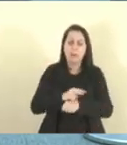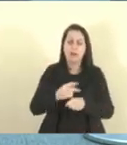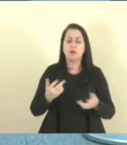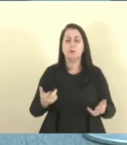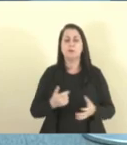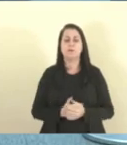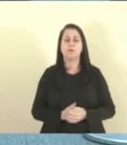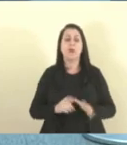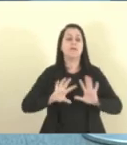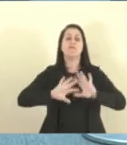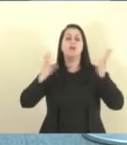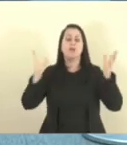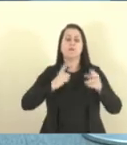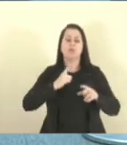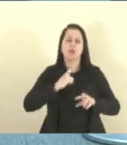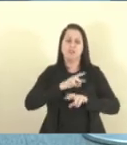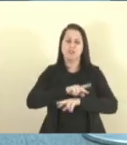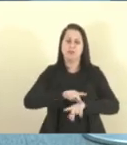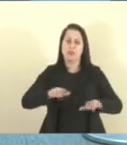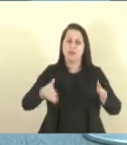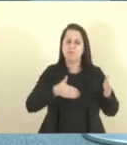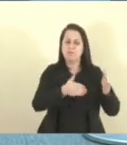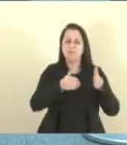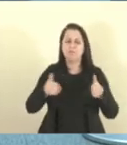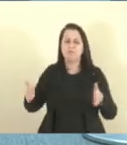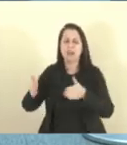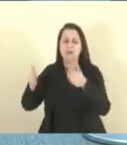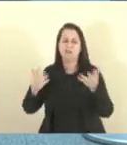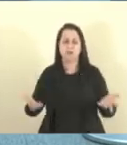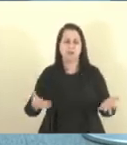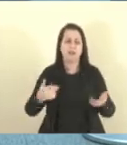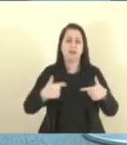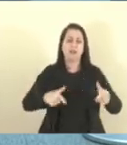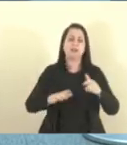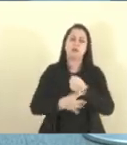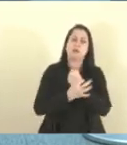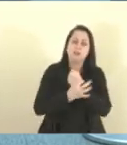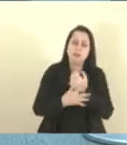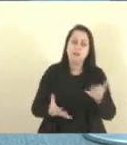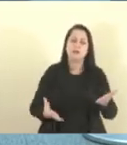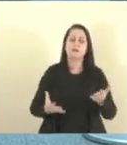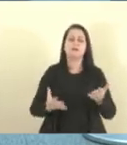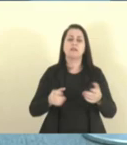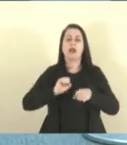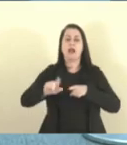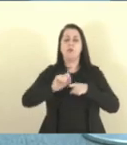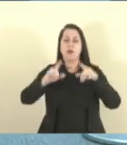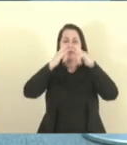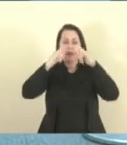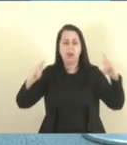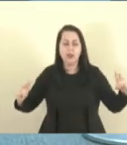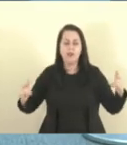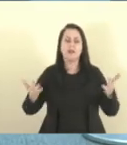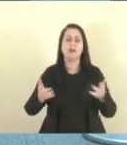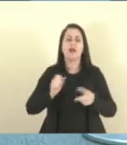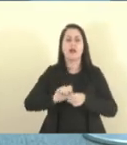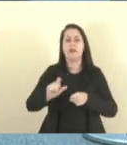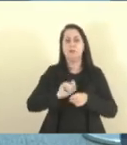tem diversos segmentos que são beneficiados. Quem trabalha na segurança, quem aluga tenda, quem